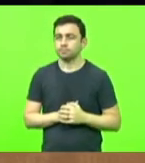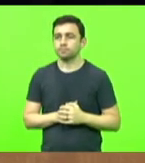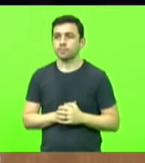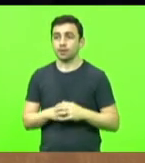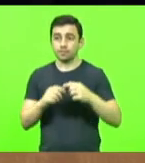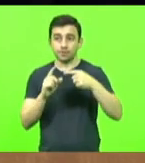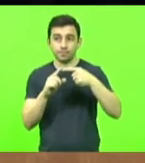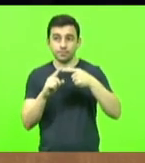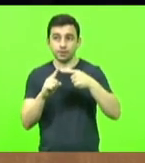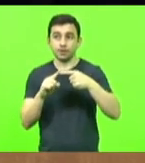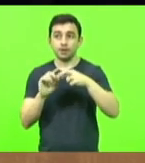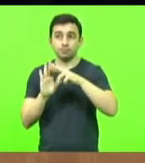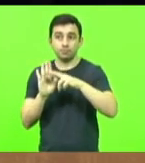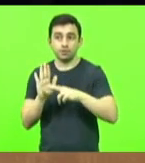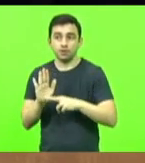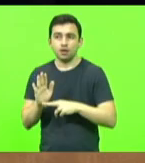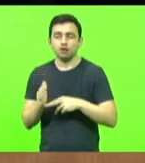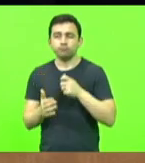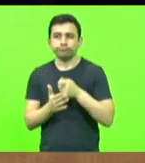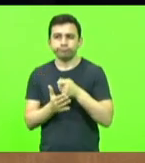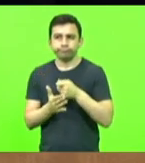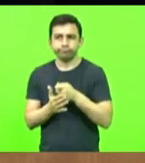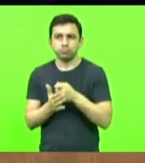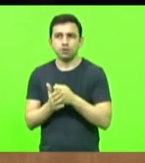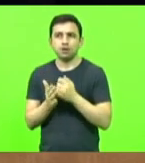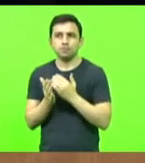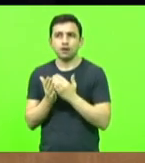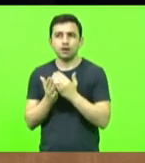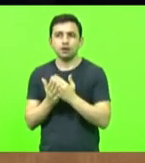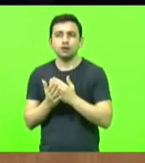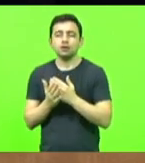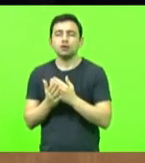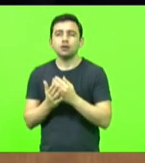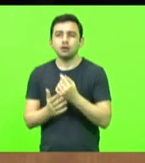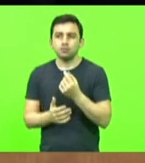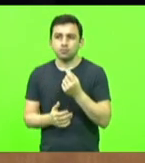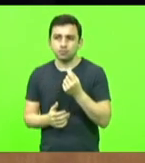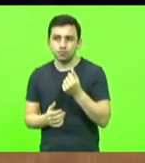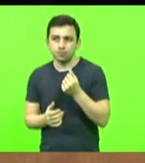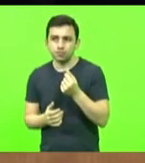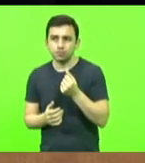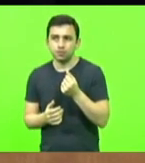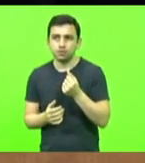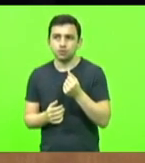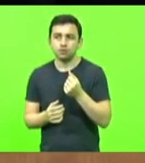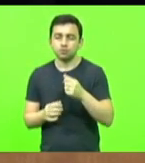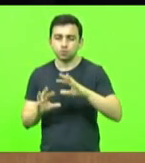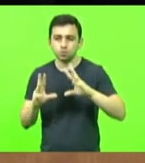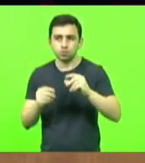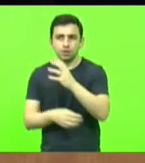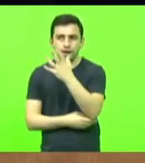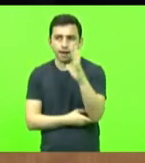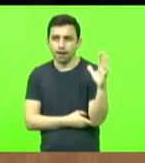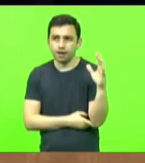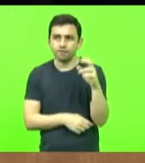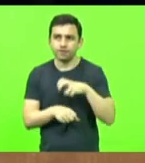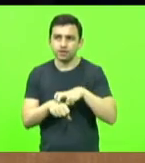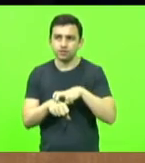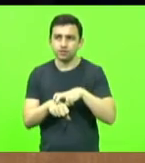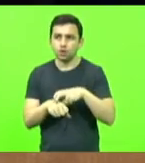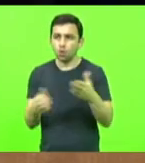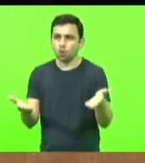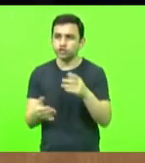implementar a remuneração da preservação de áreas verdes. Hoje, temos uma taxa de 20